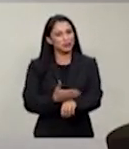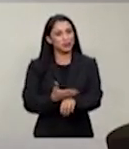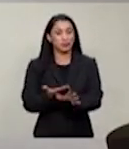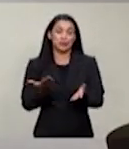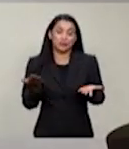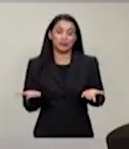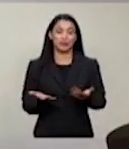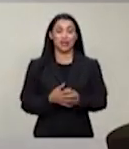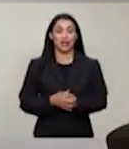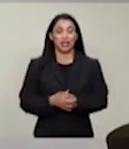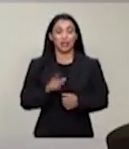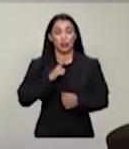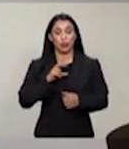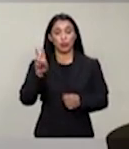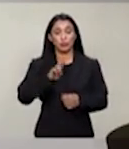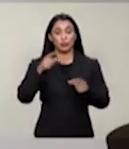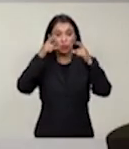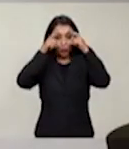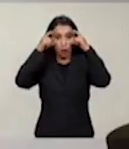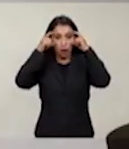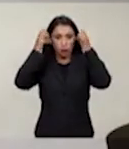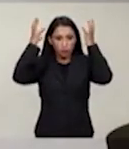escuros, estou de fone,